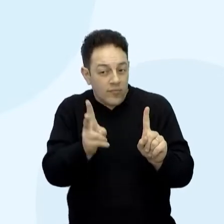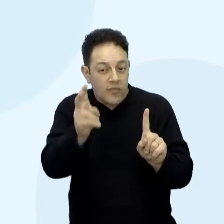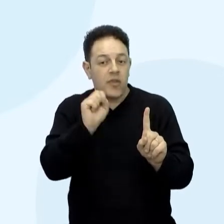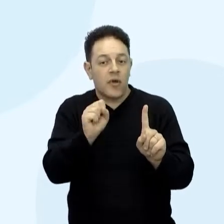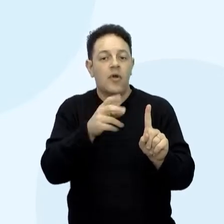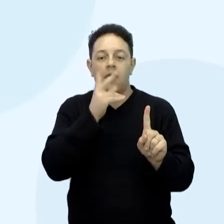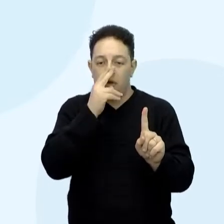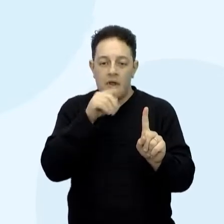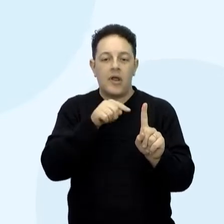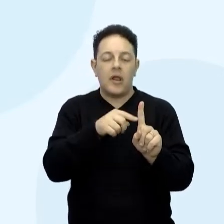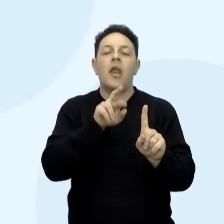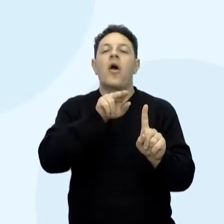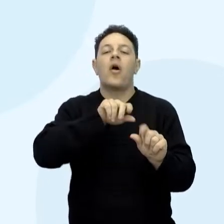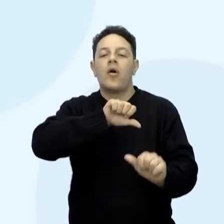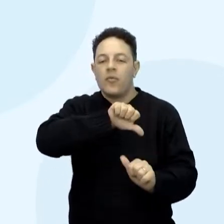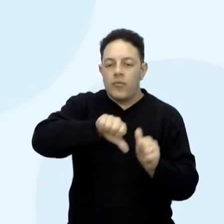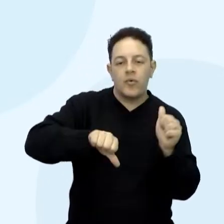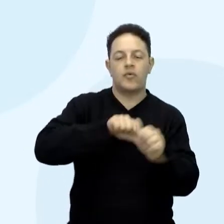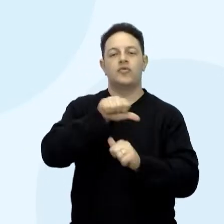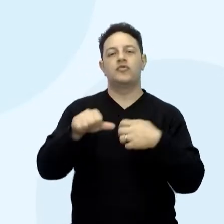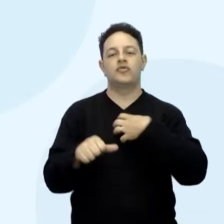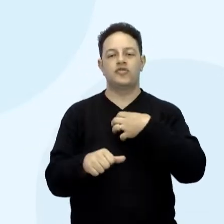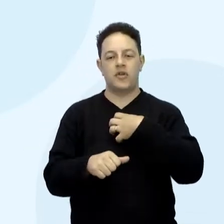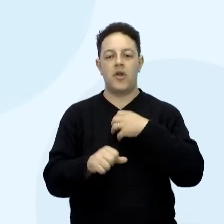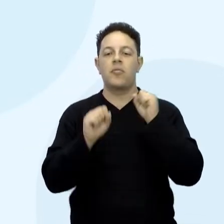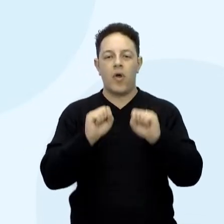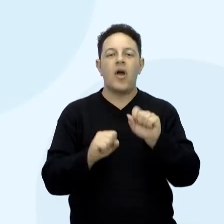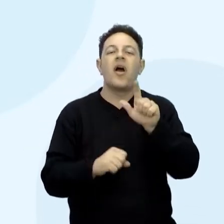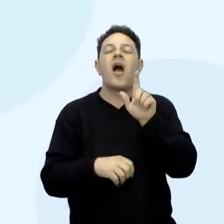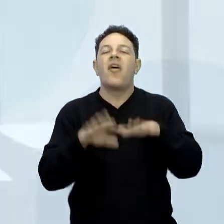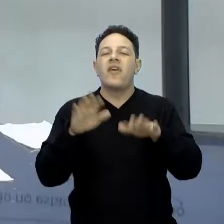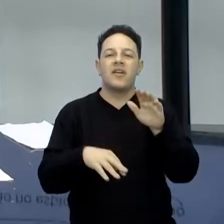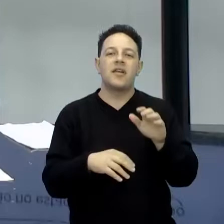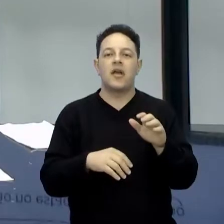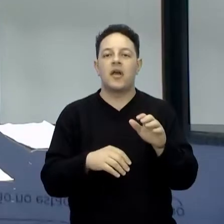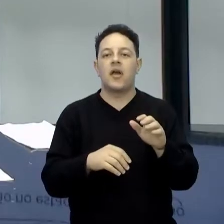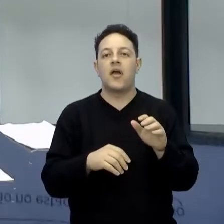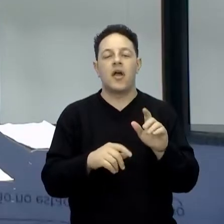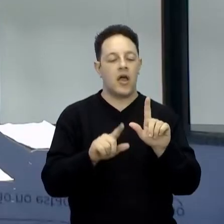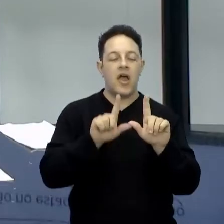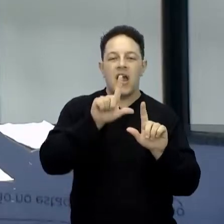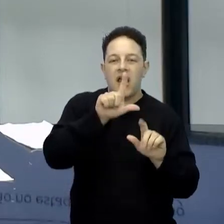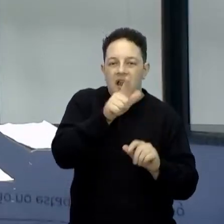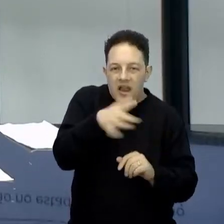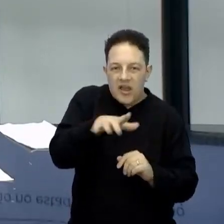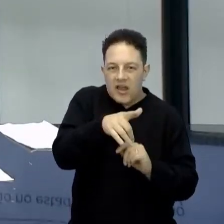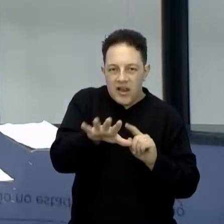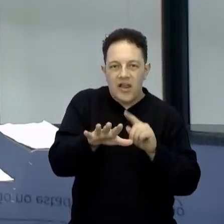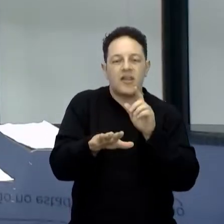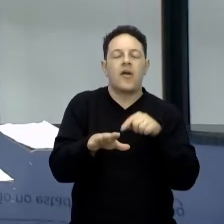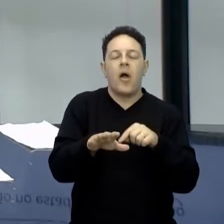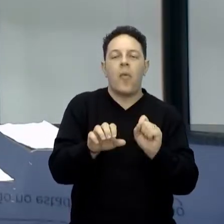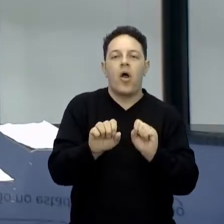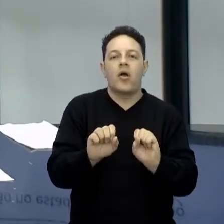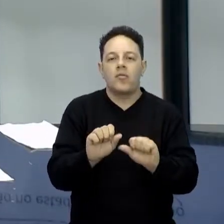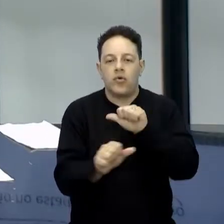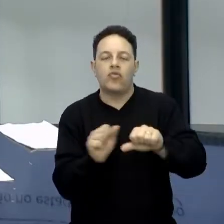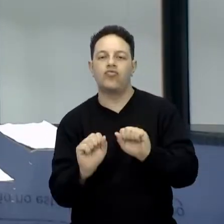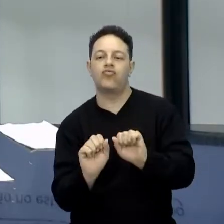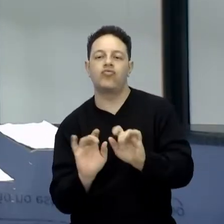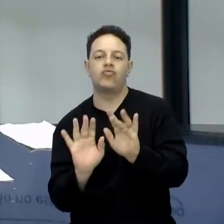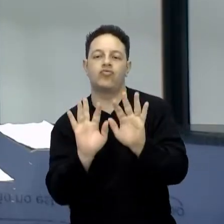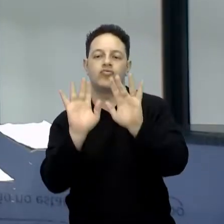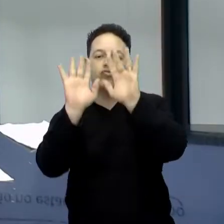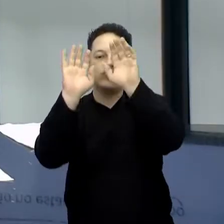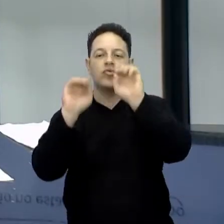mudar de estado físico. Ou seja, virar de líquido para gasoso ou de líquido para sólido, né? E a gente chama isso de calor